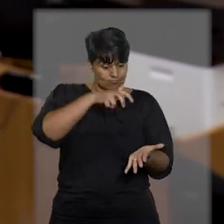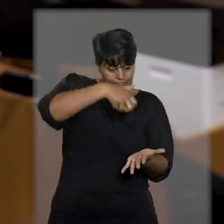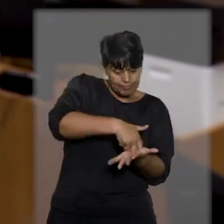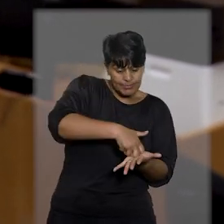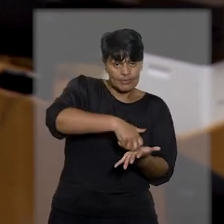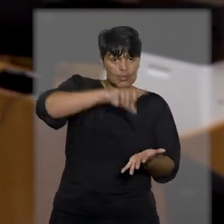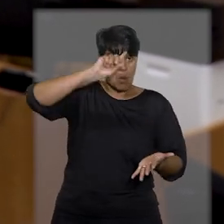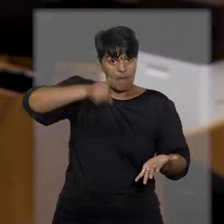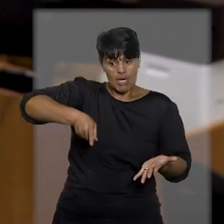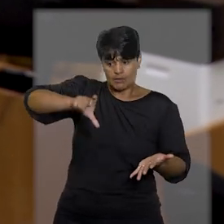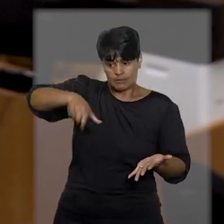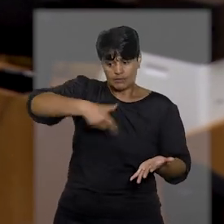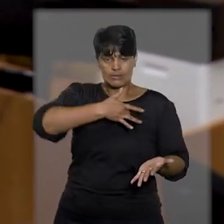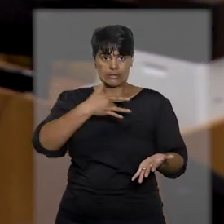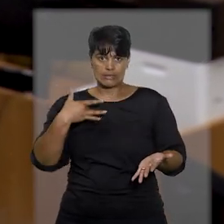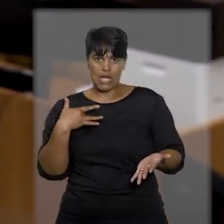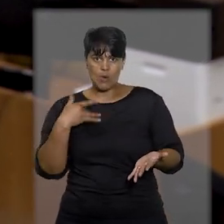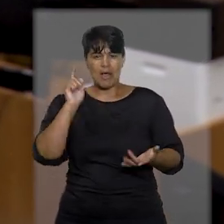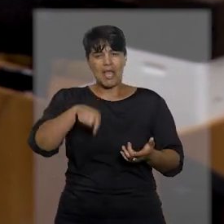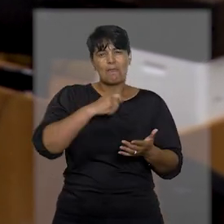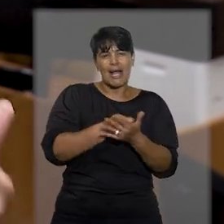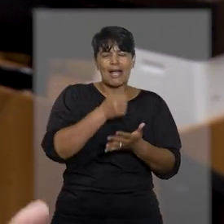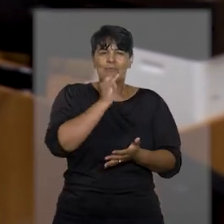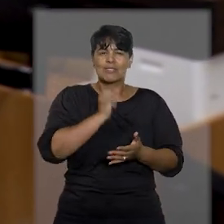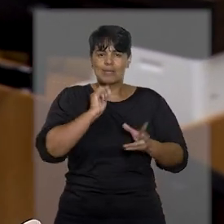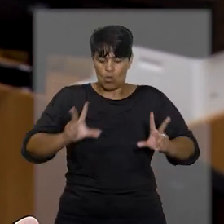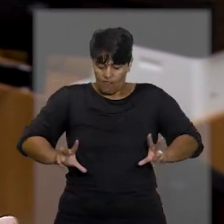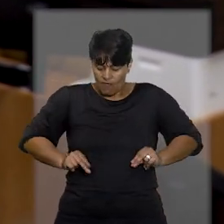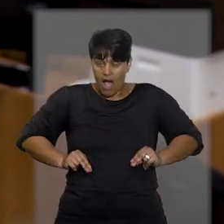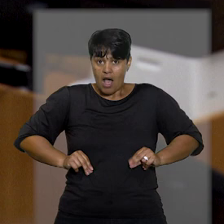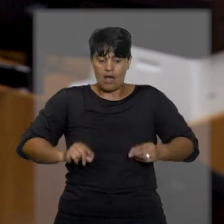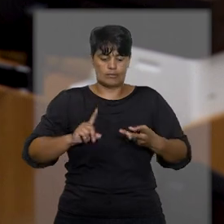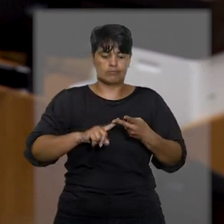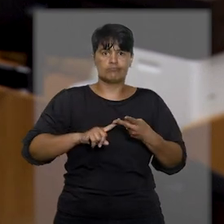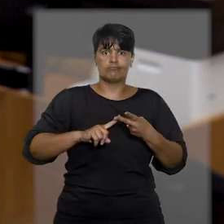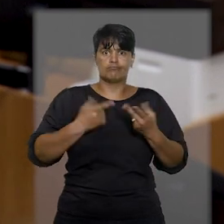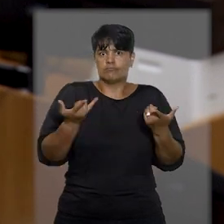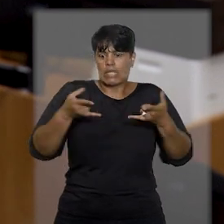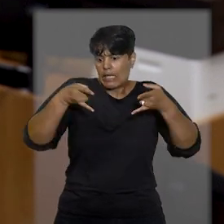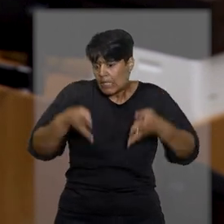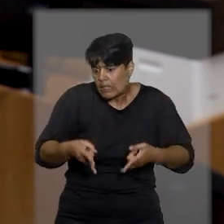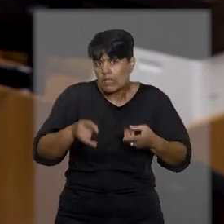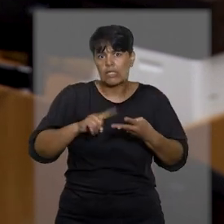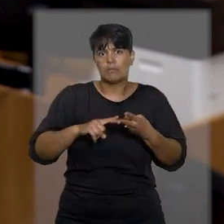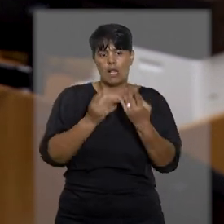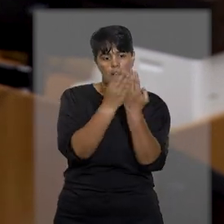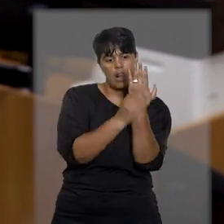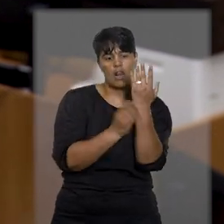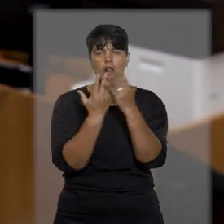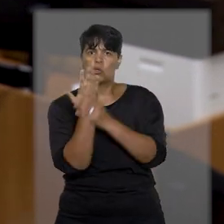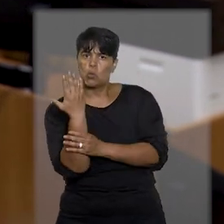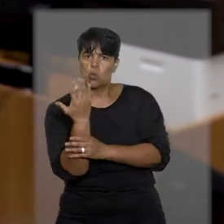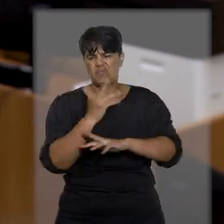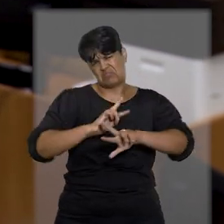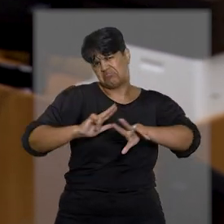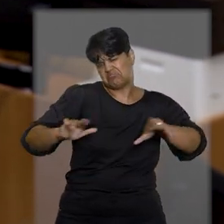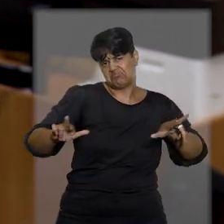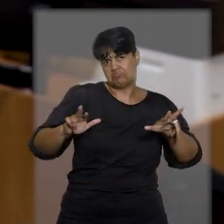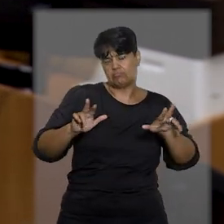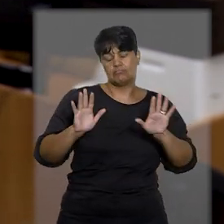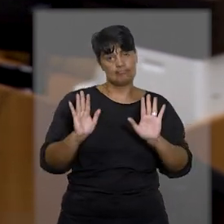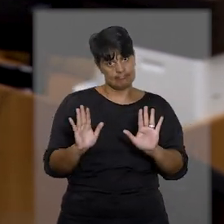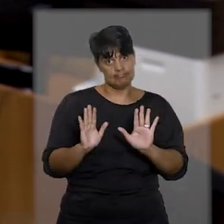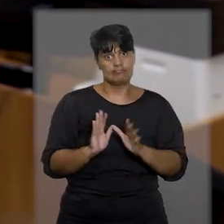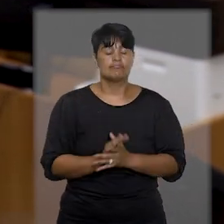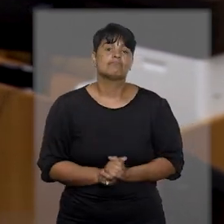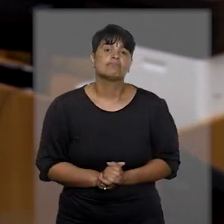de saúde a obrigação de arcar com fraldas geriátricas, mobílias específicas, luvas e outros itens considerados